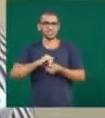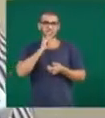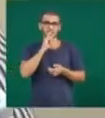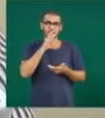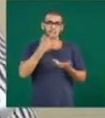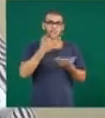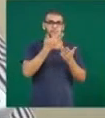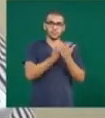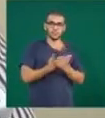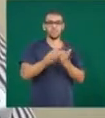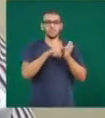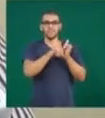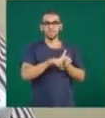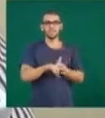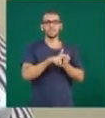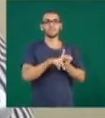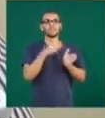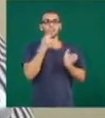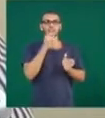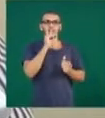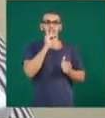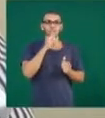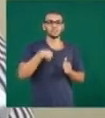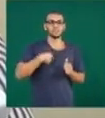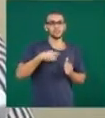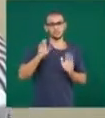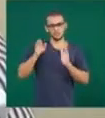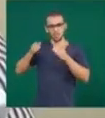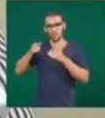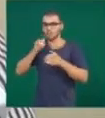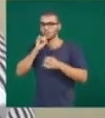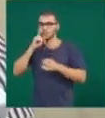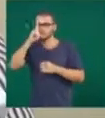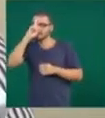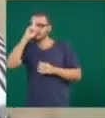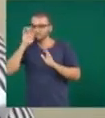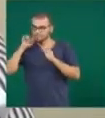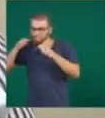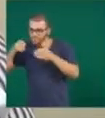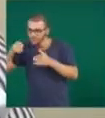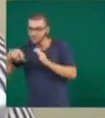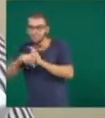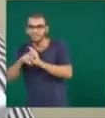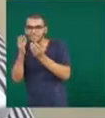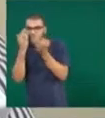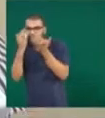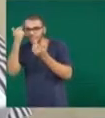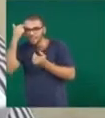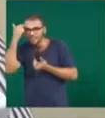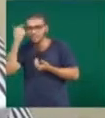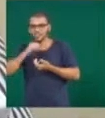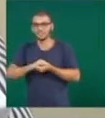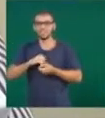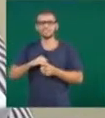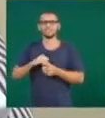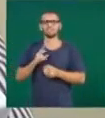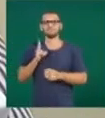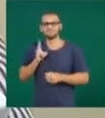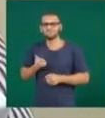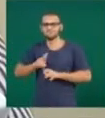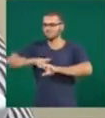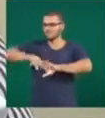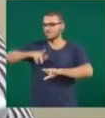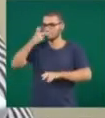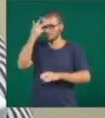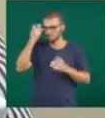mostram que se você pega um serviço de saúde mental especializado, um ambulatório de saúde mental, que recebe todos os tipos